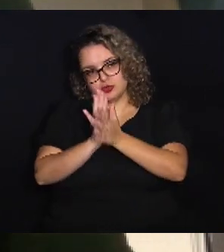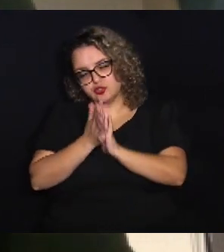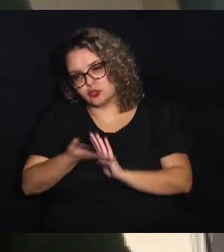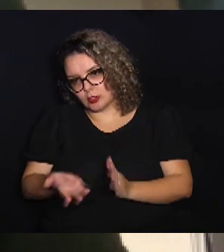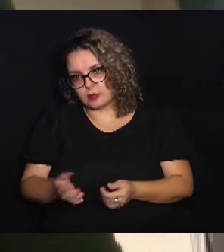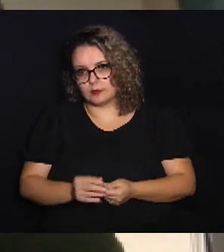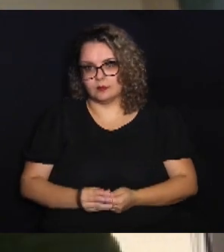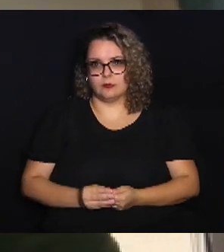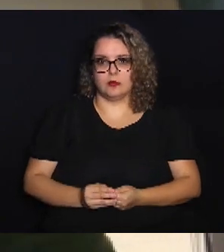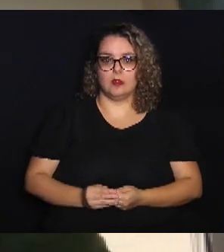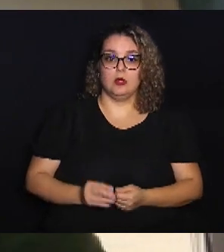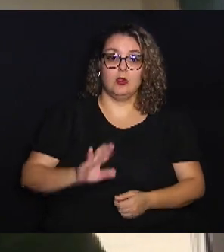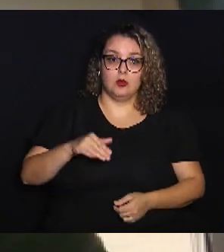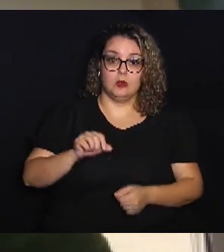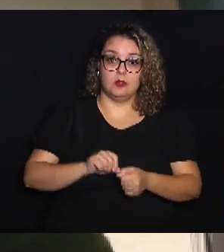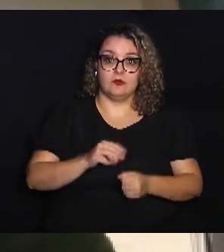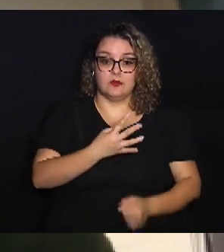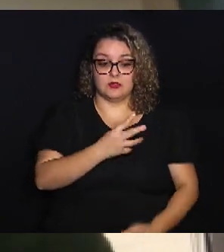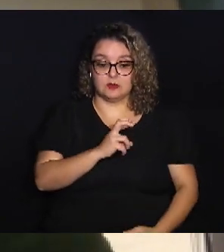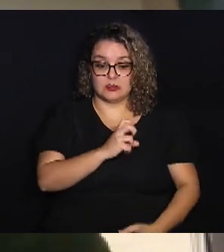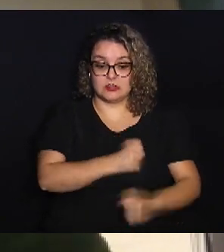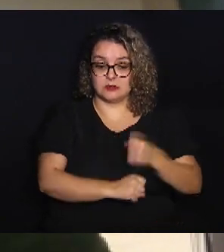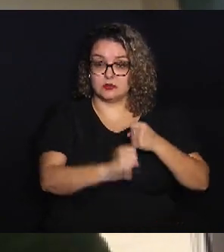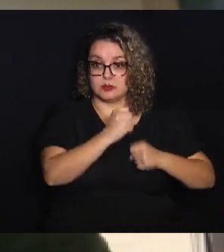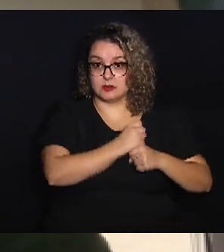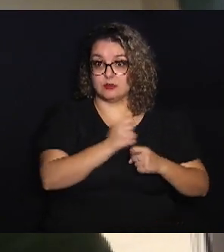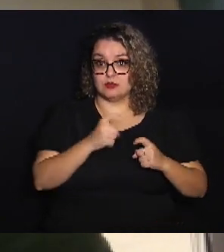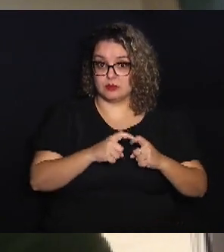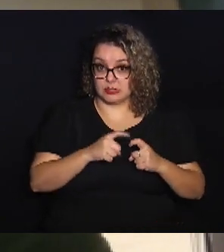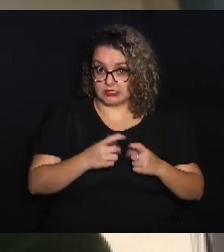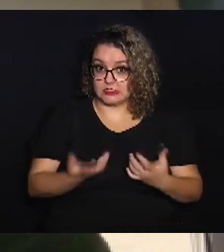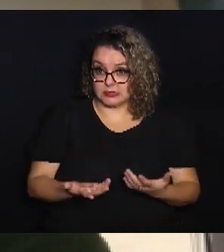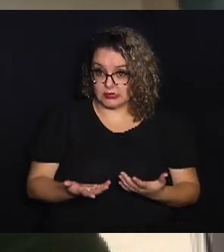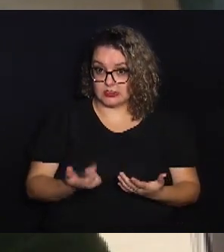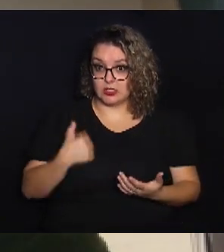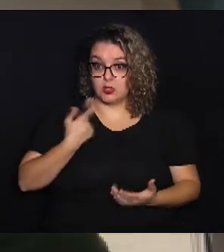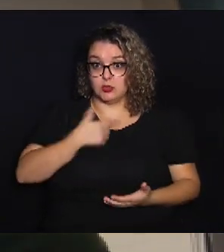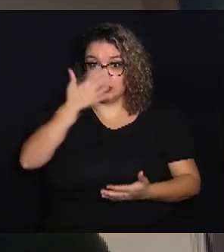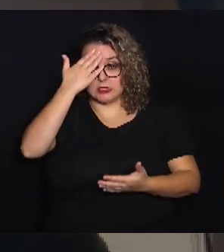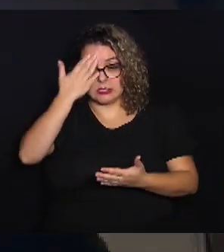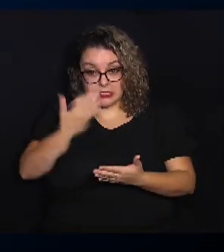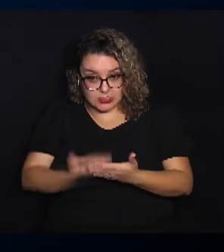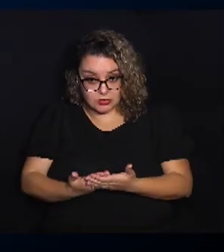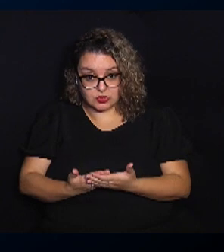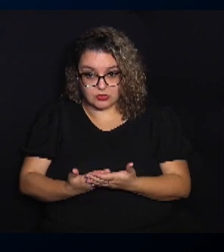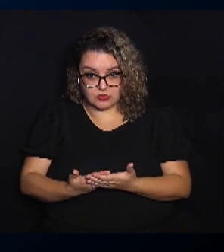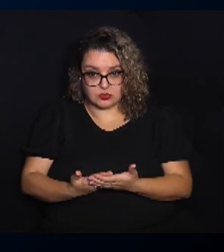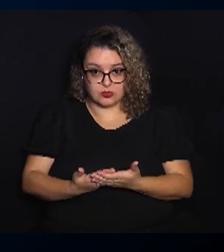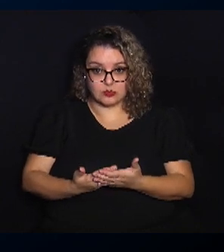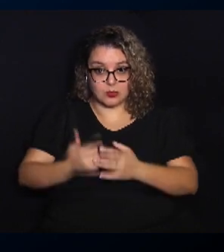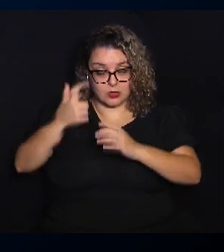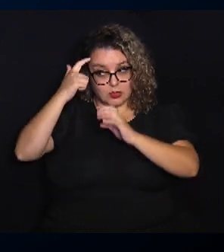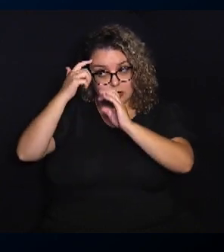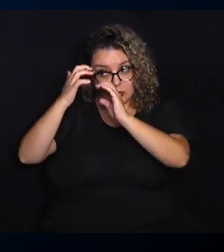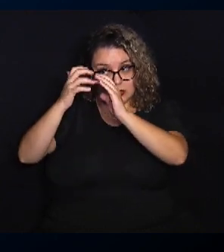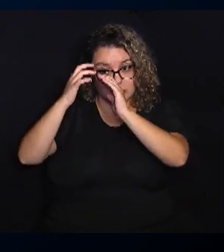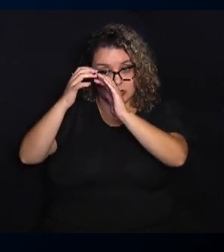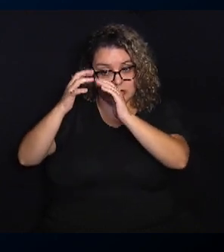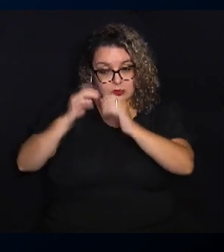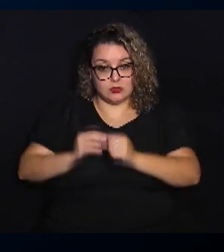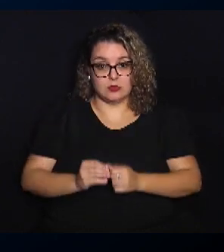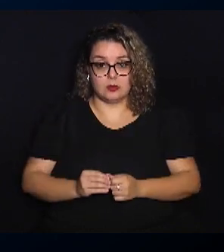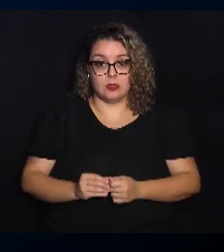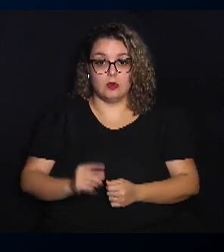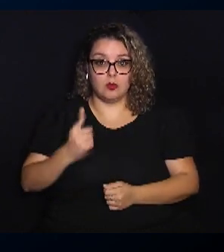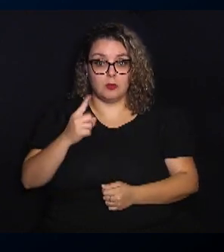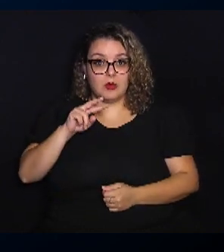medicina, 45 anos atrás, a gente acreditava que o cérebro, uma vez